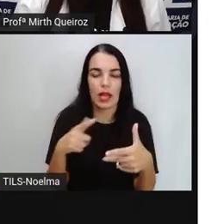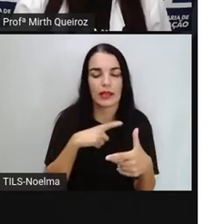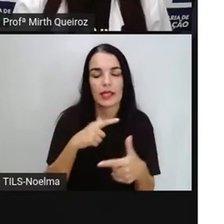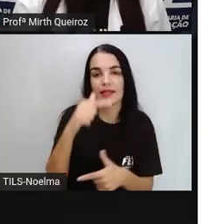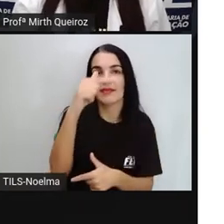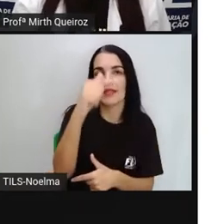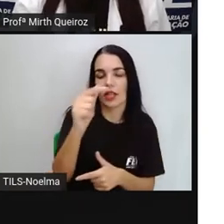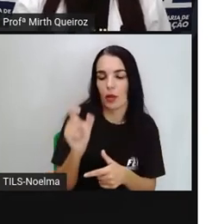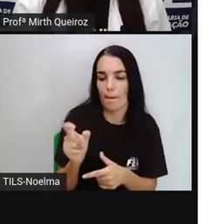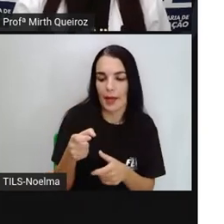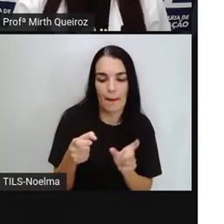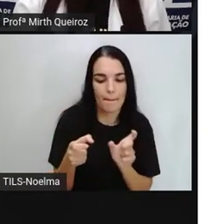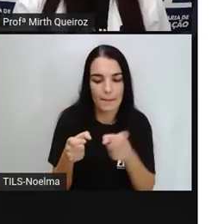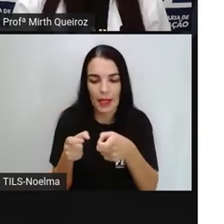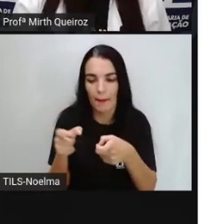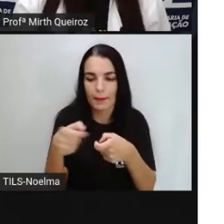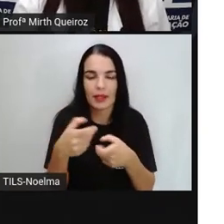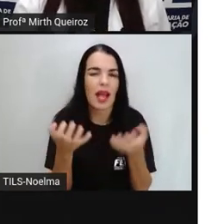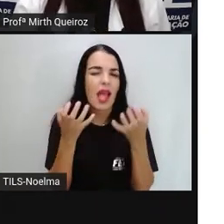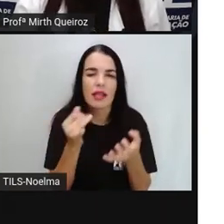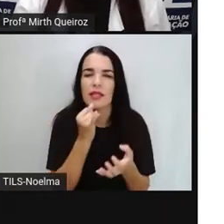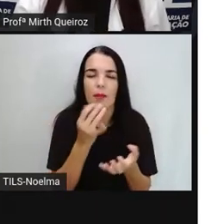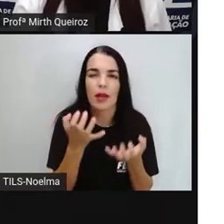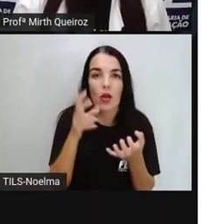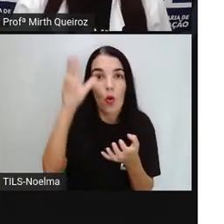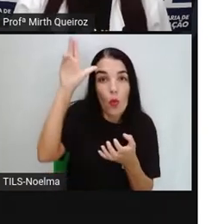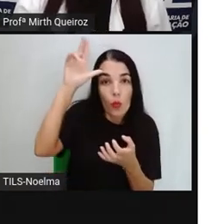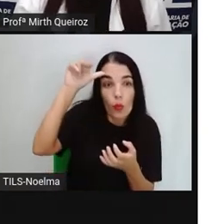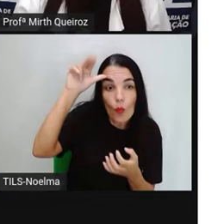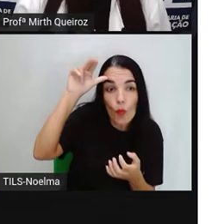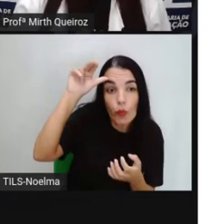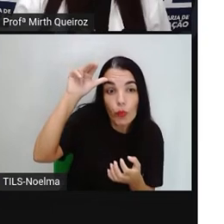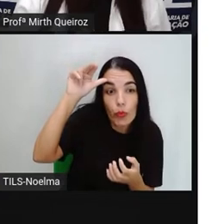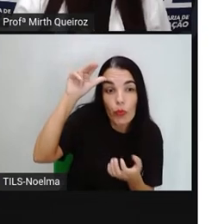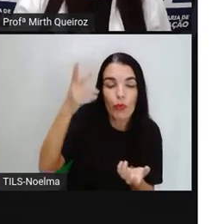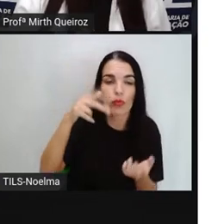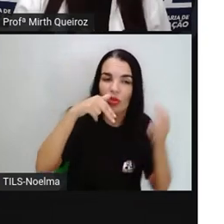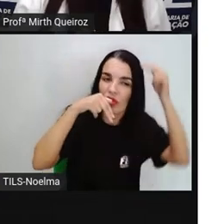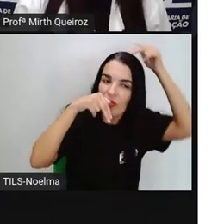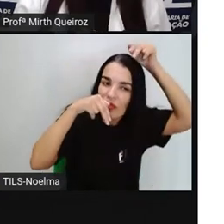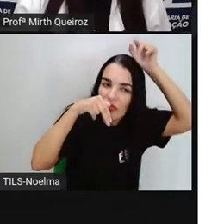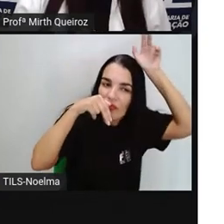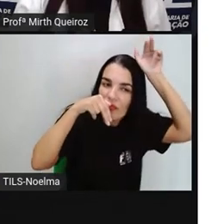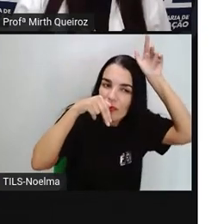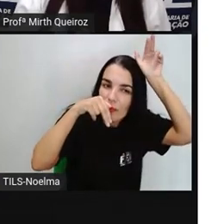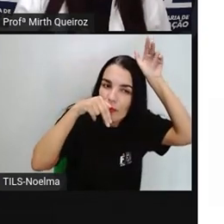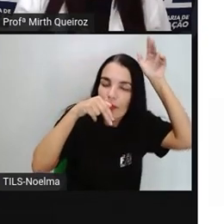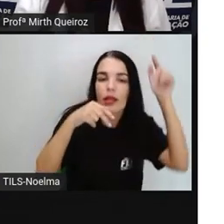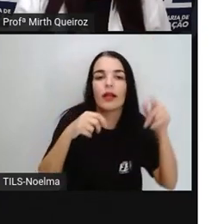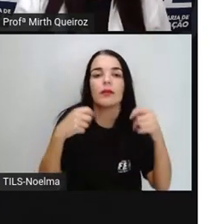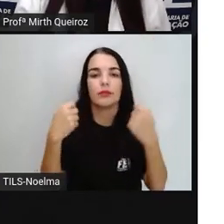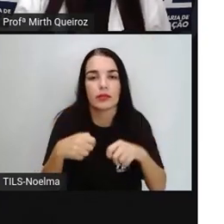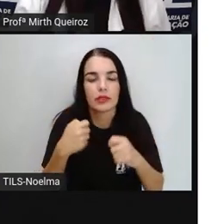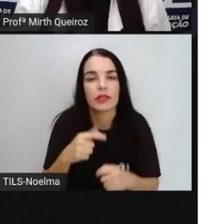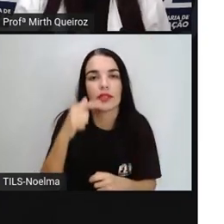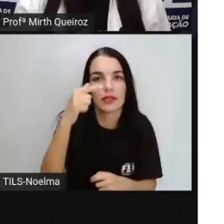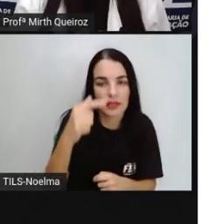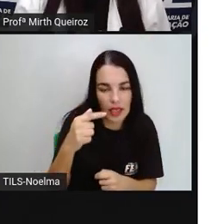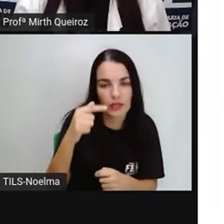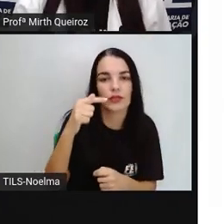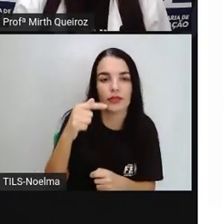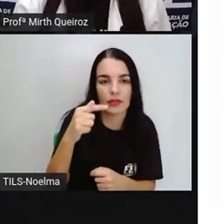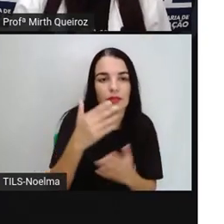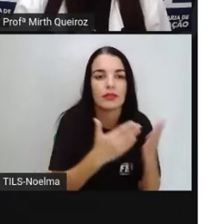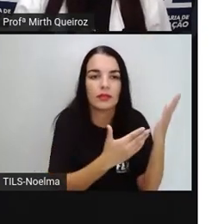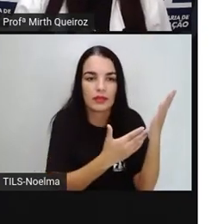peças. Eu quero fazer um coelho com essas sete peças. Eu tenho que usar sete peças para montar um coelho,